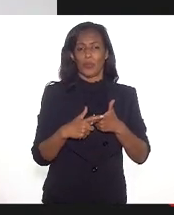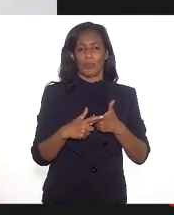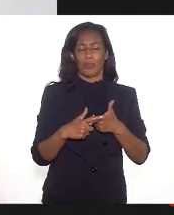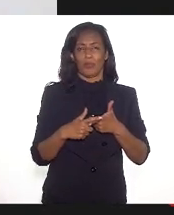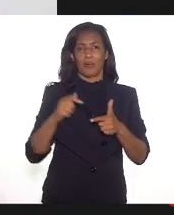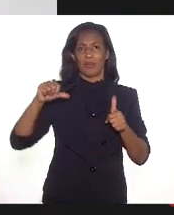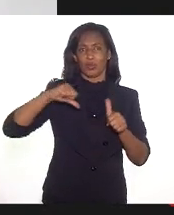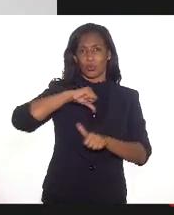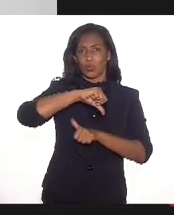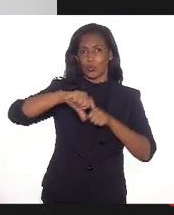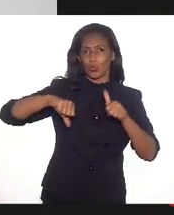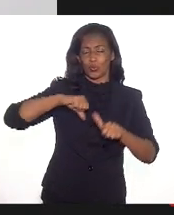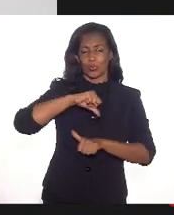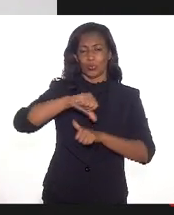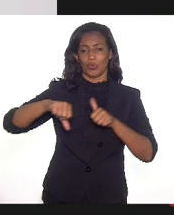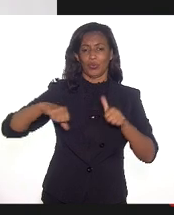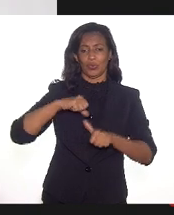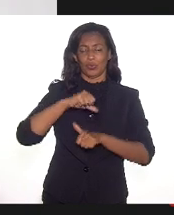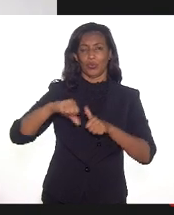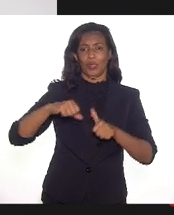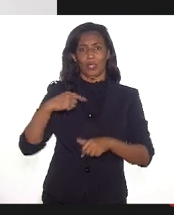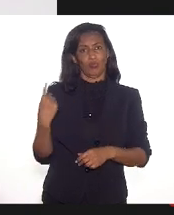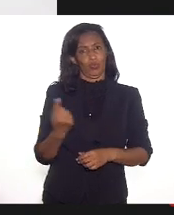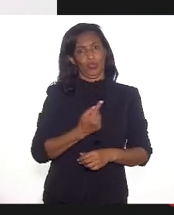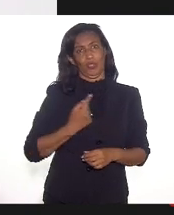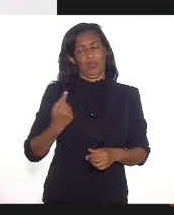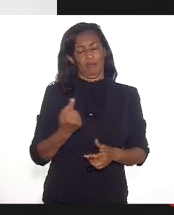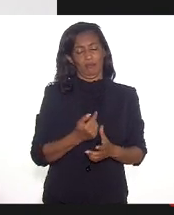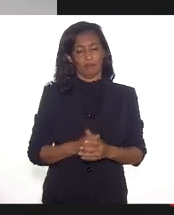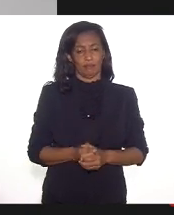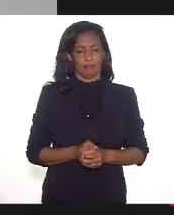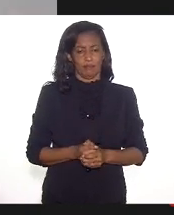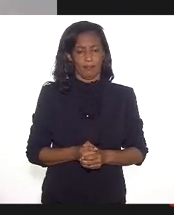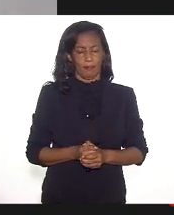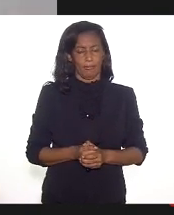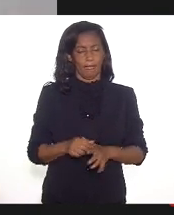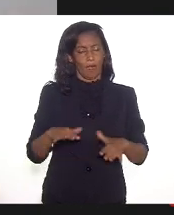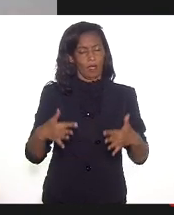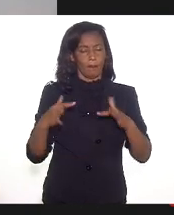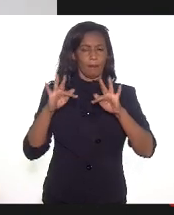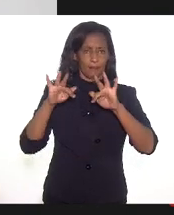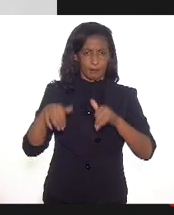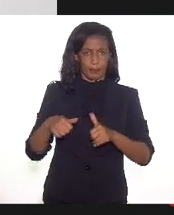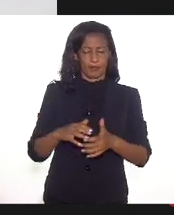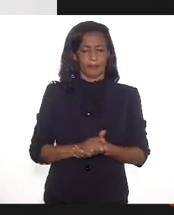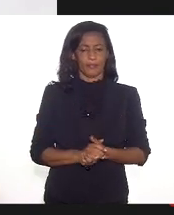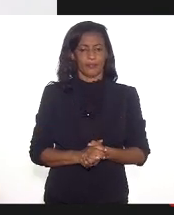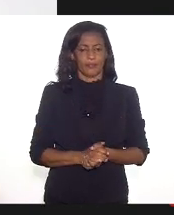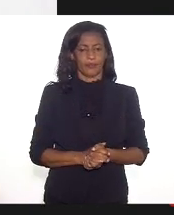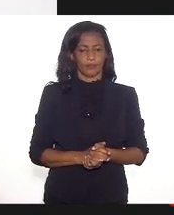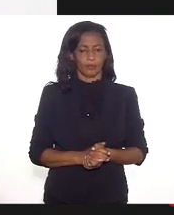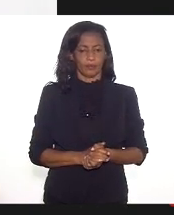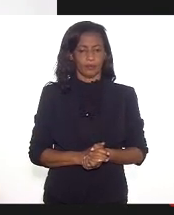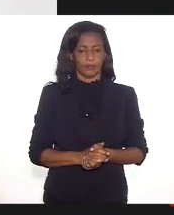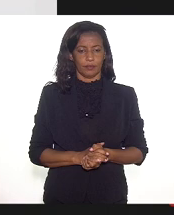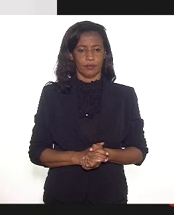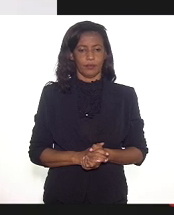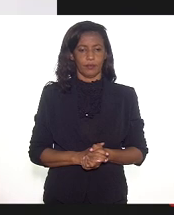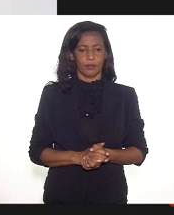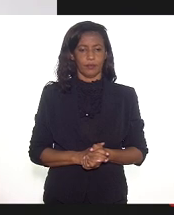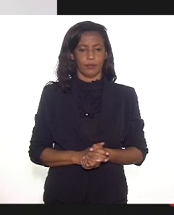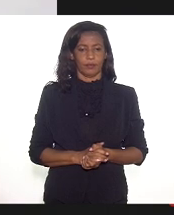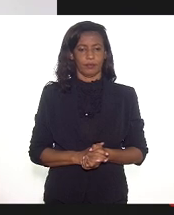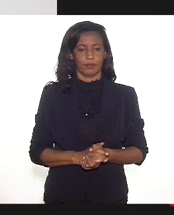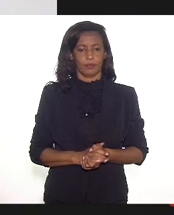rotatividade nesse quadro geral. E, para terminar a fala, e falando de alguns